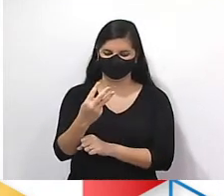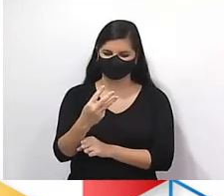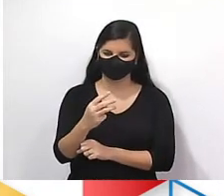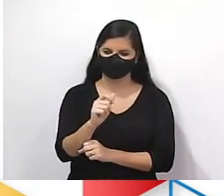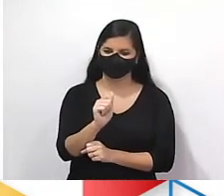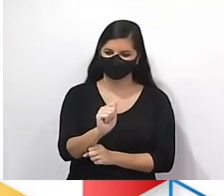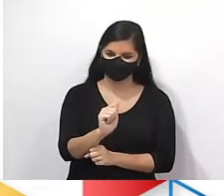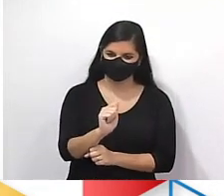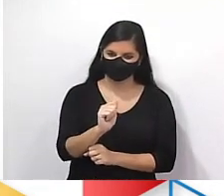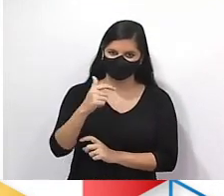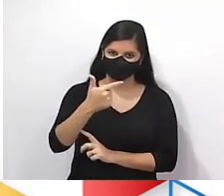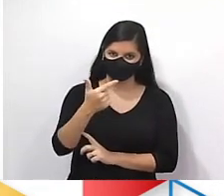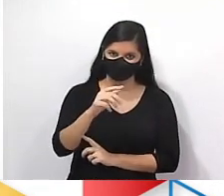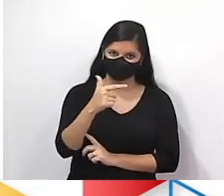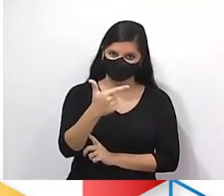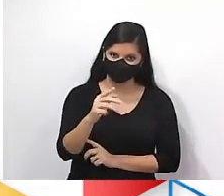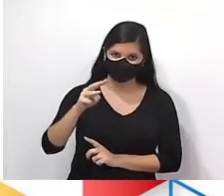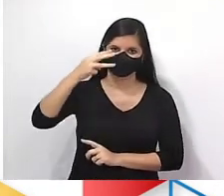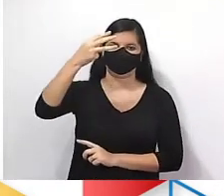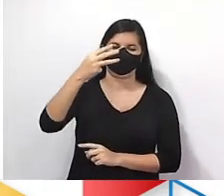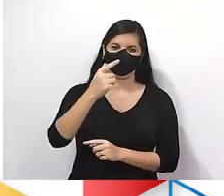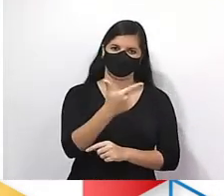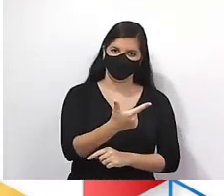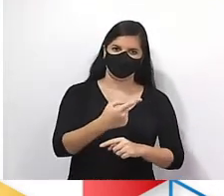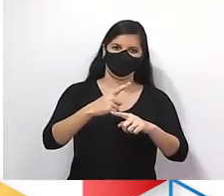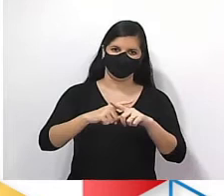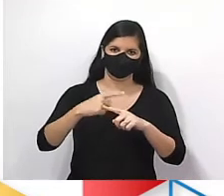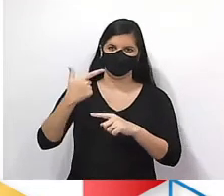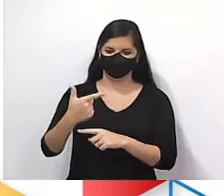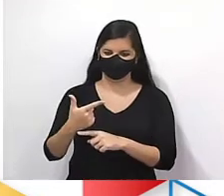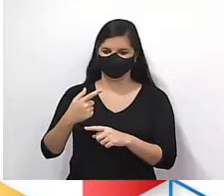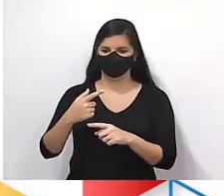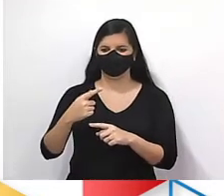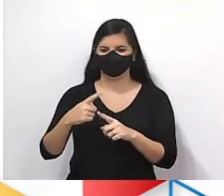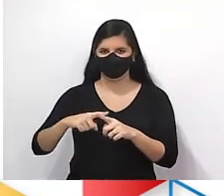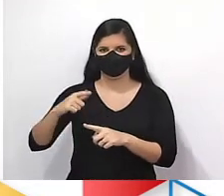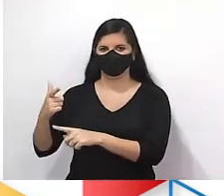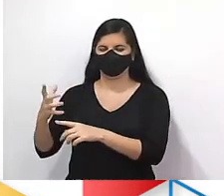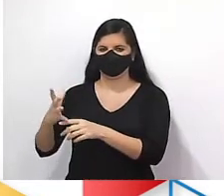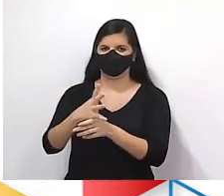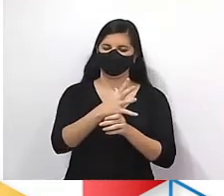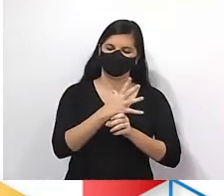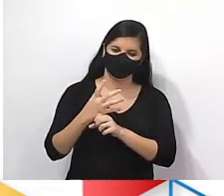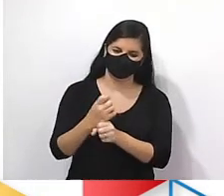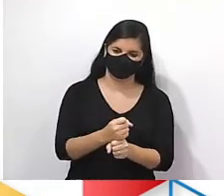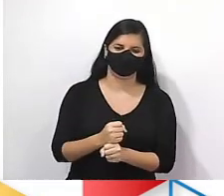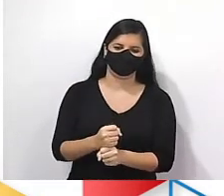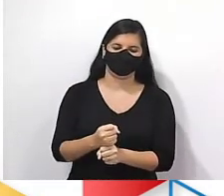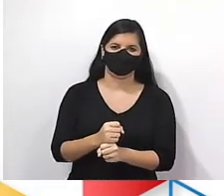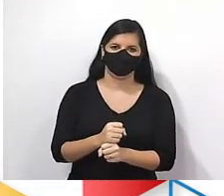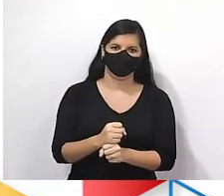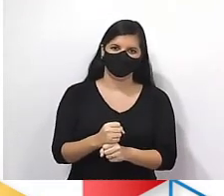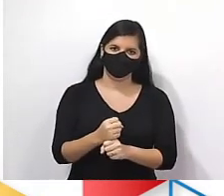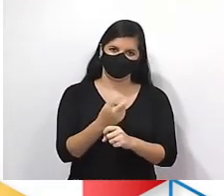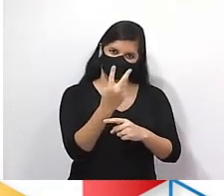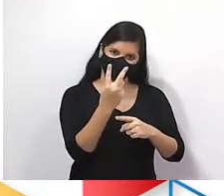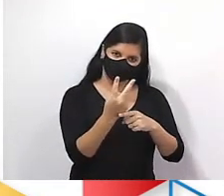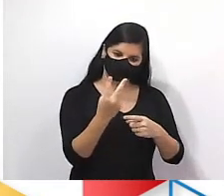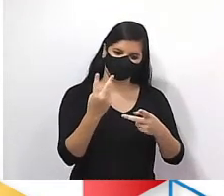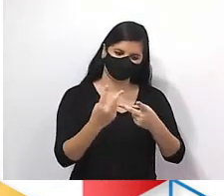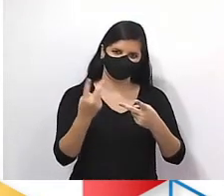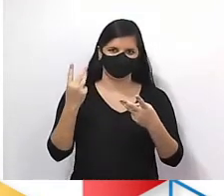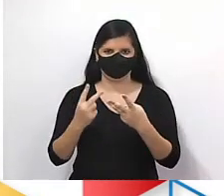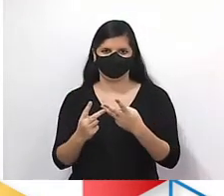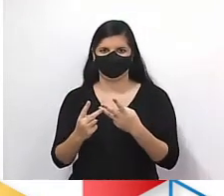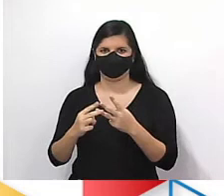2 ao cubo vai dar quanto? 2 vezes 2, vezes 2. 3 vezes. Não esquece, por favor. Essa é a regra, tá